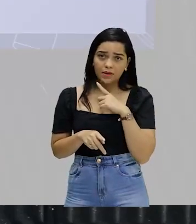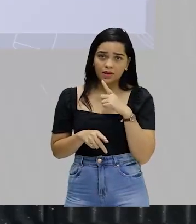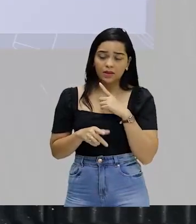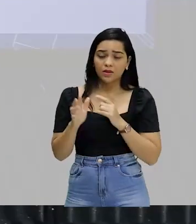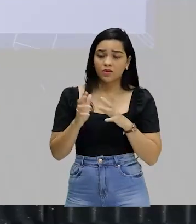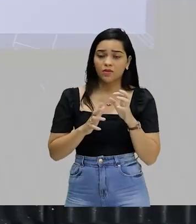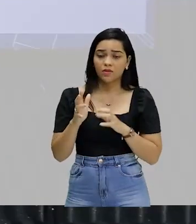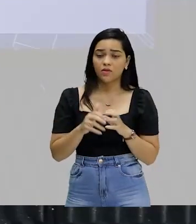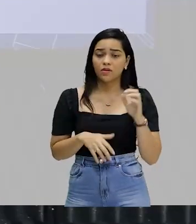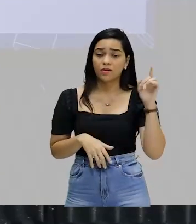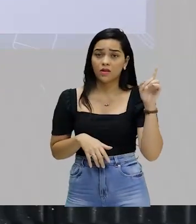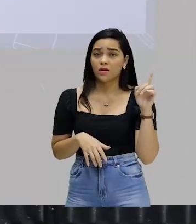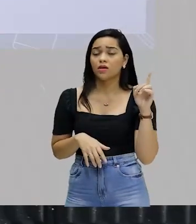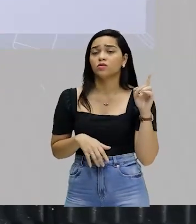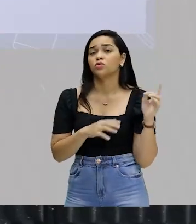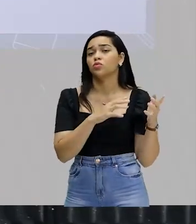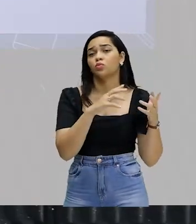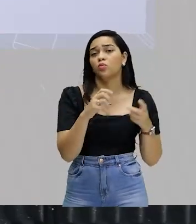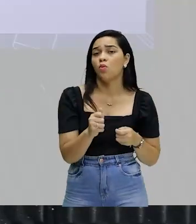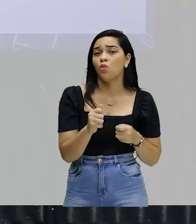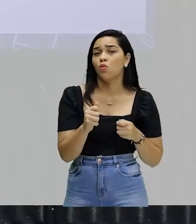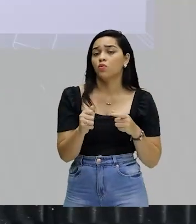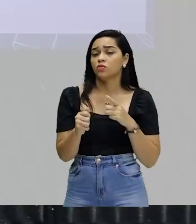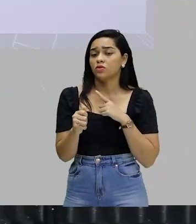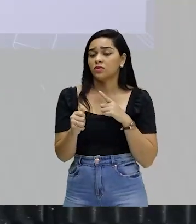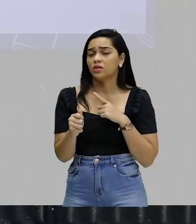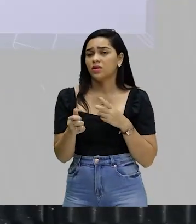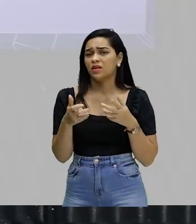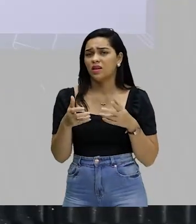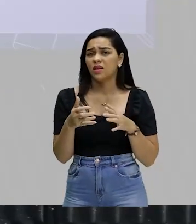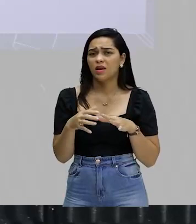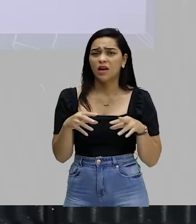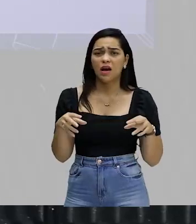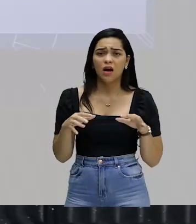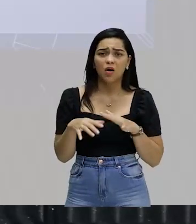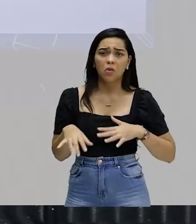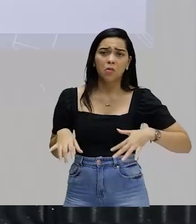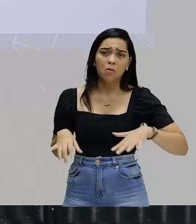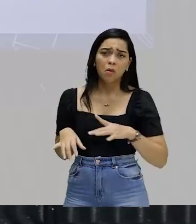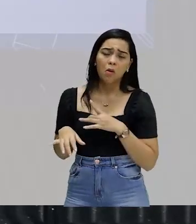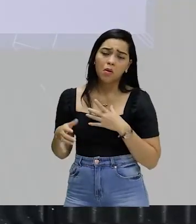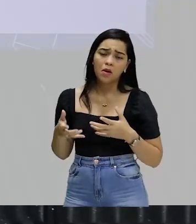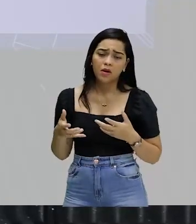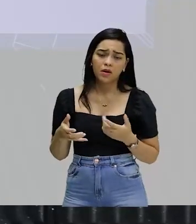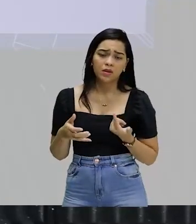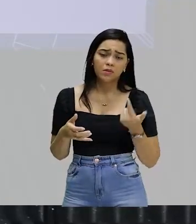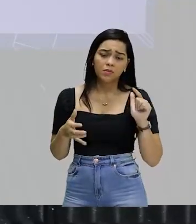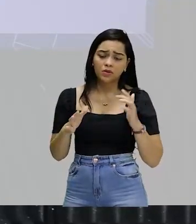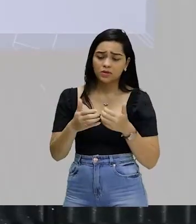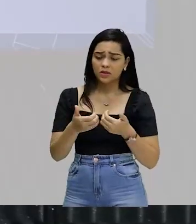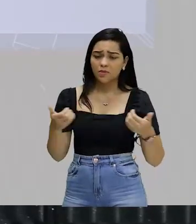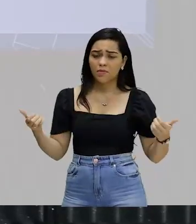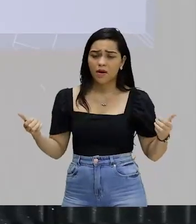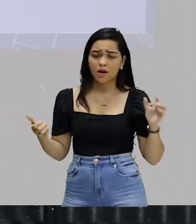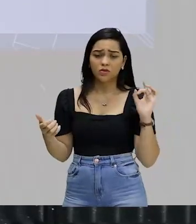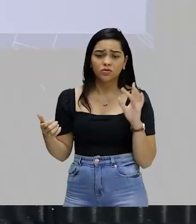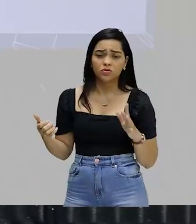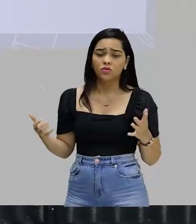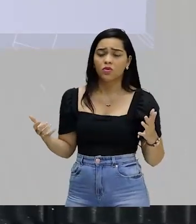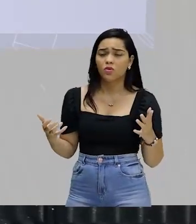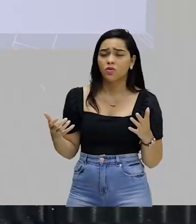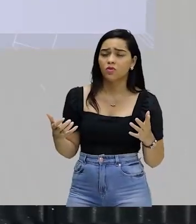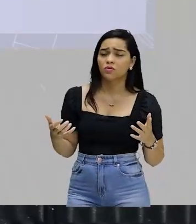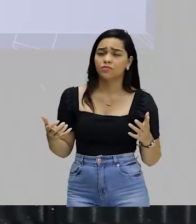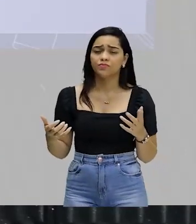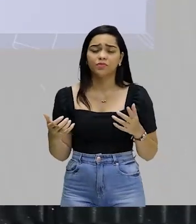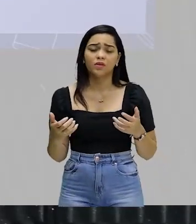conflito lá daquele lado do mundo conflito por conta de território um país era Sérvia e Montenegro depois separa vira só Sérvia aí